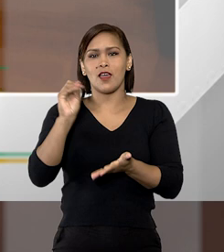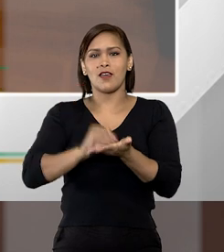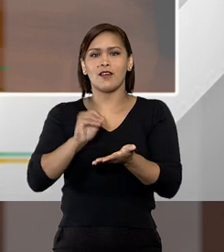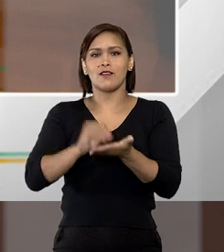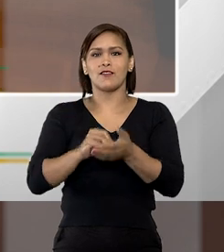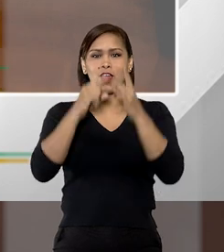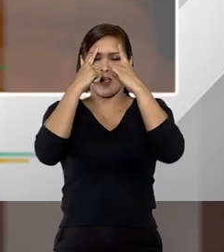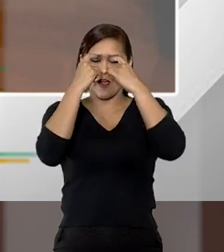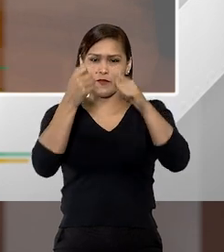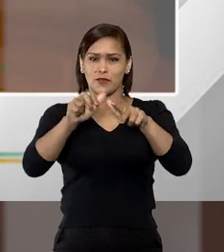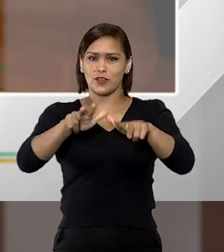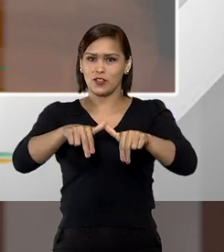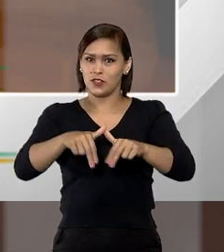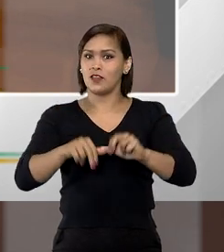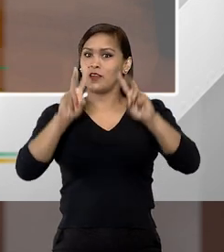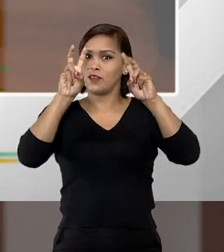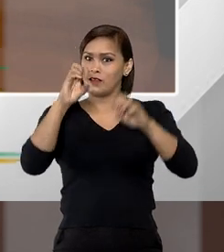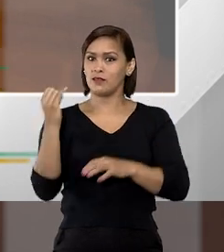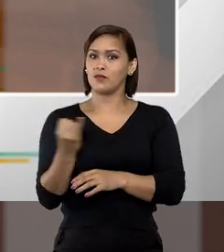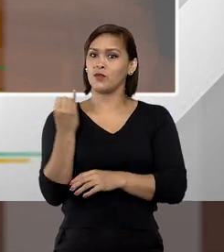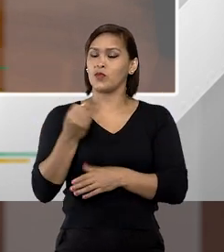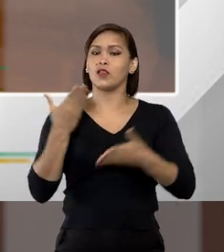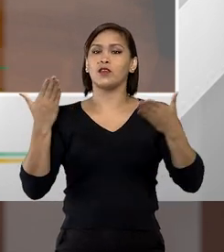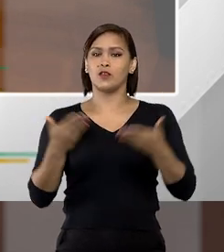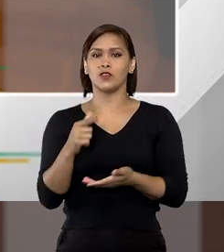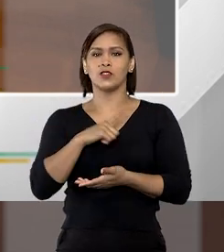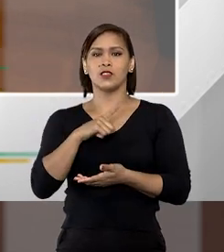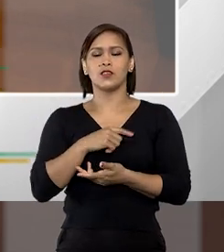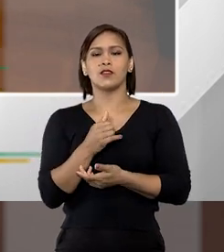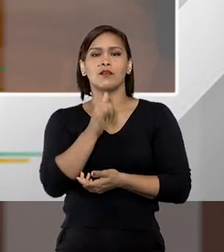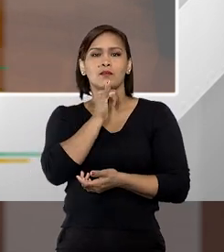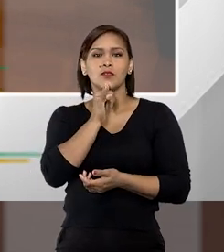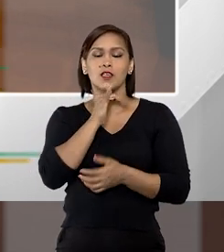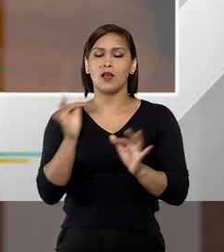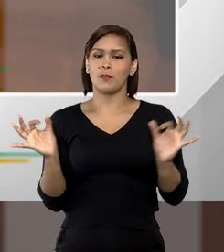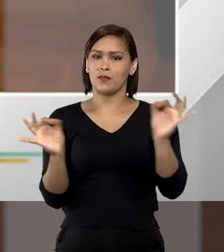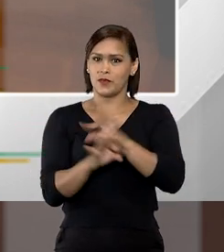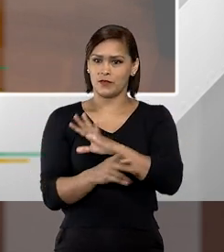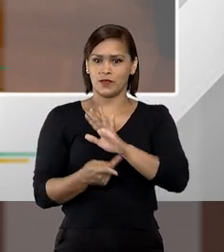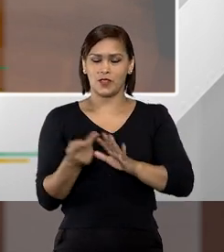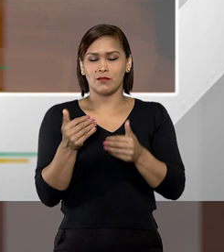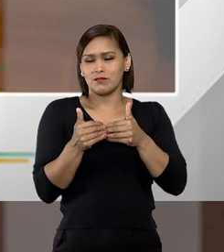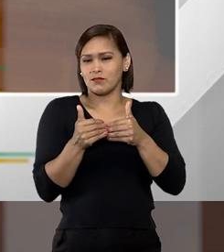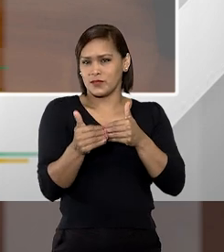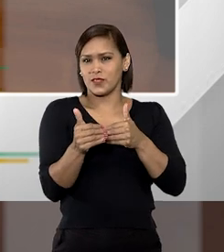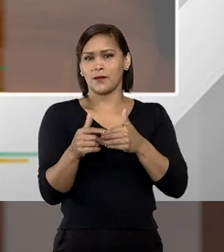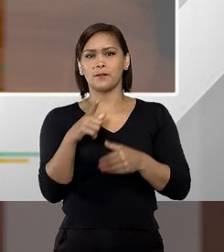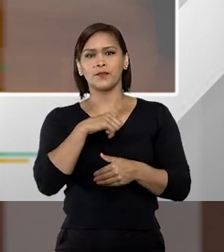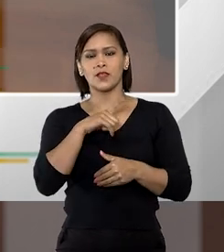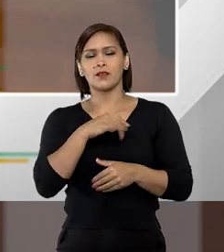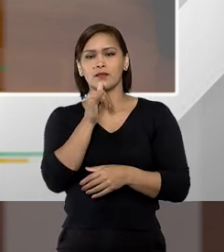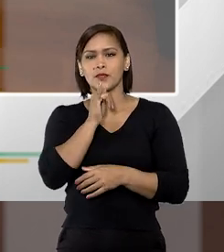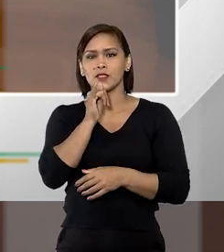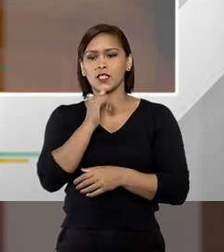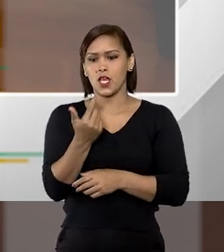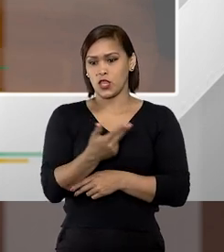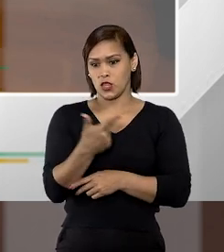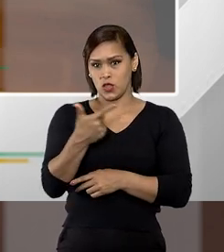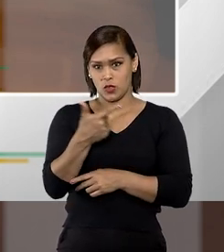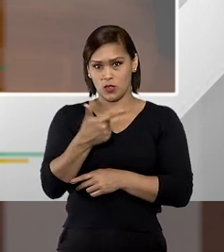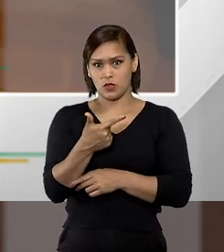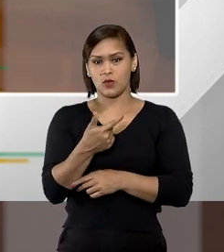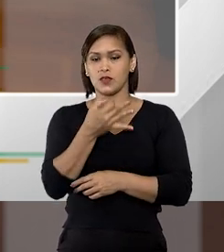da violência de gênero que é um tema importante e hoje a gente tem, por exemplo, só vou finalizar aqui para não me alugar, mas a gente tem duas